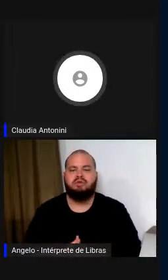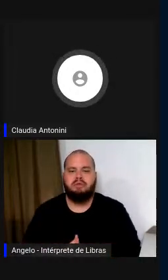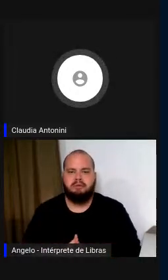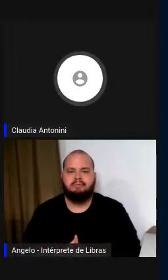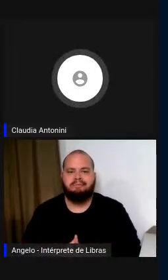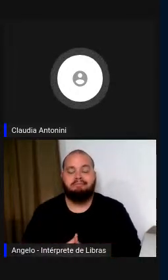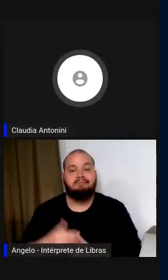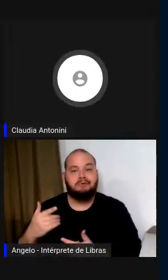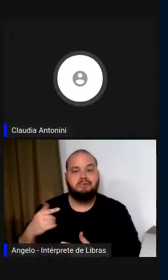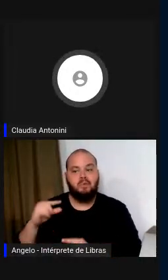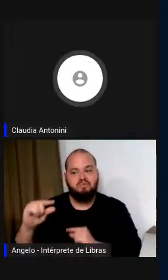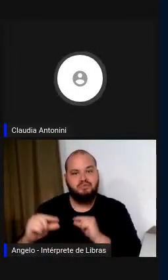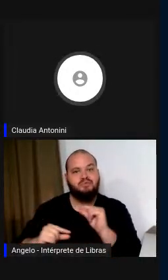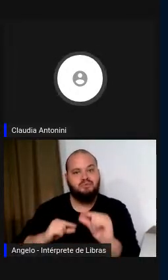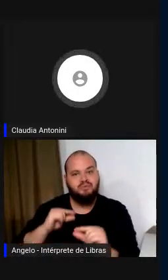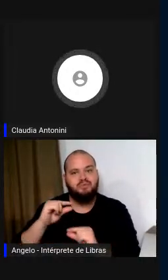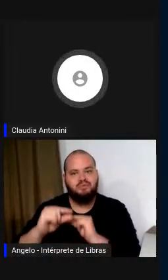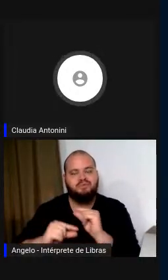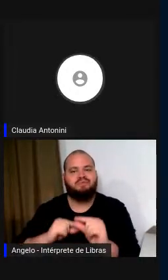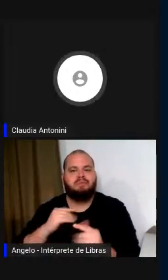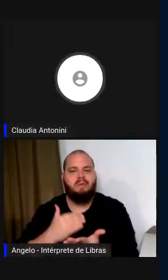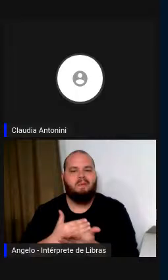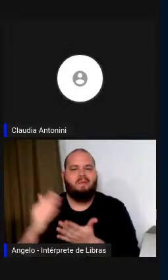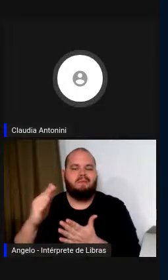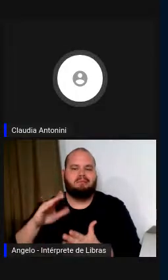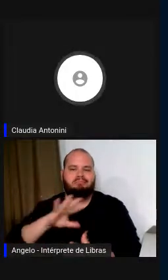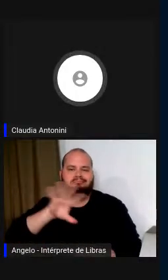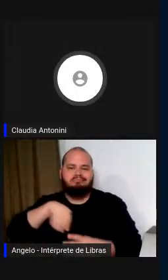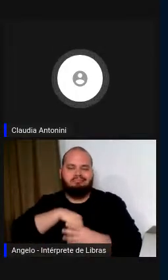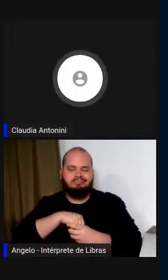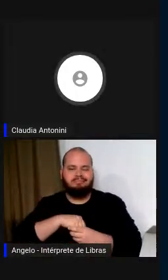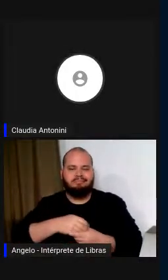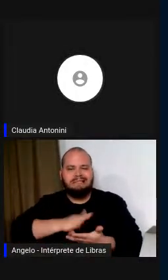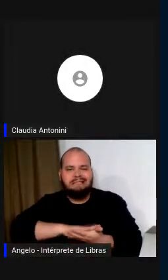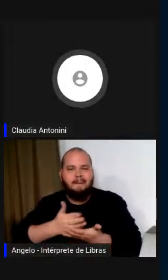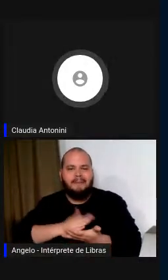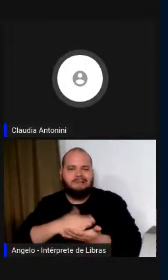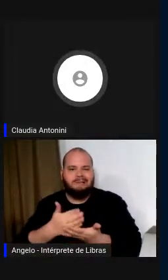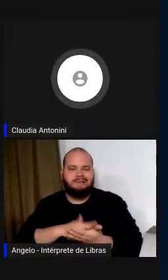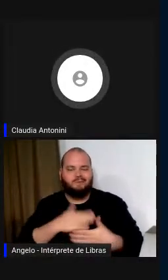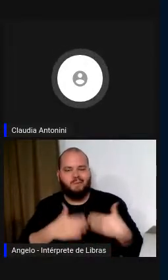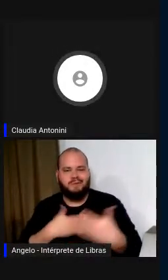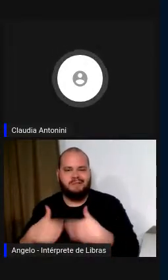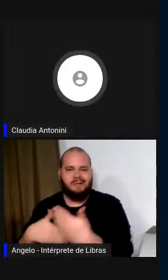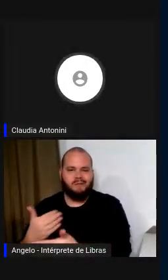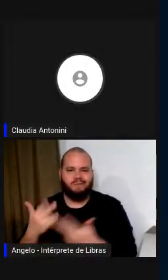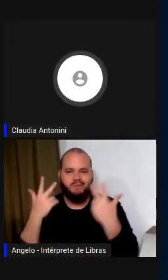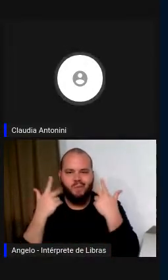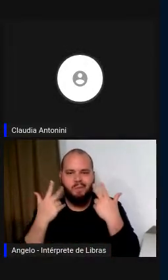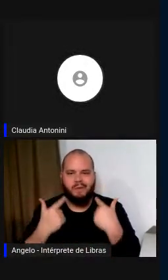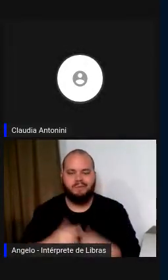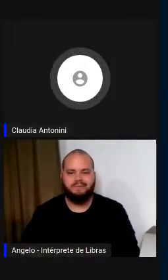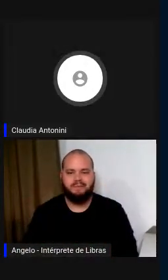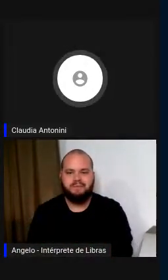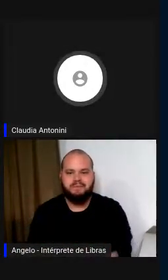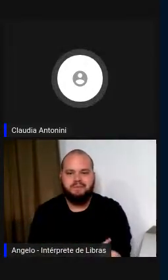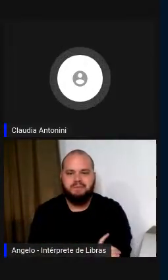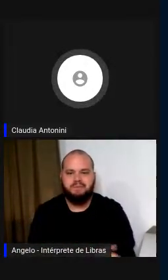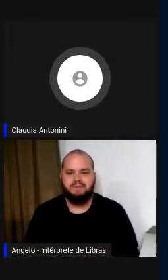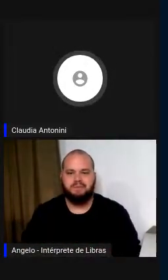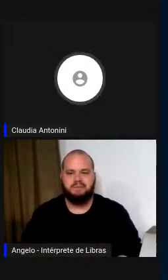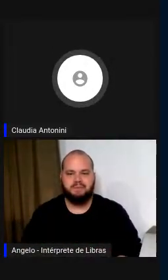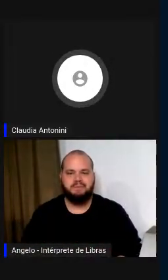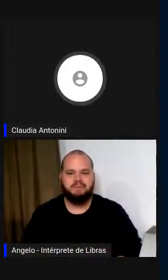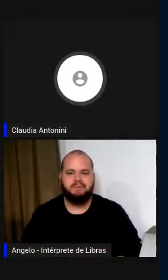cada vez vai entrar no nosso cenário da interpretação. Importante entender que estes